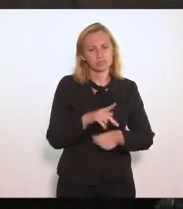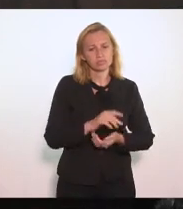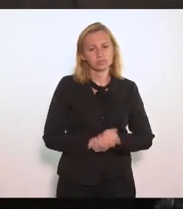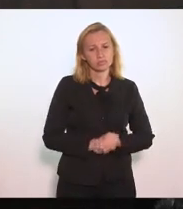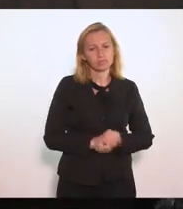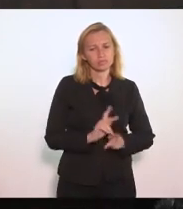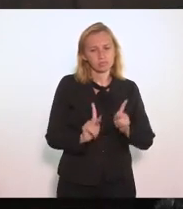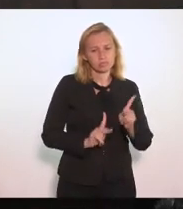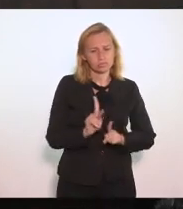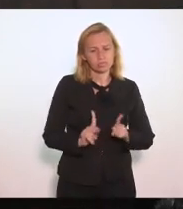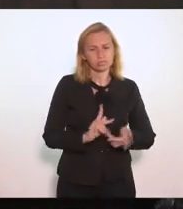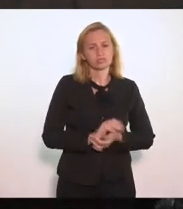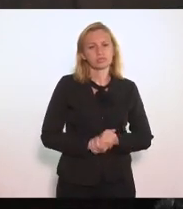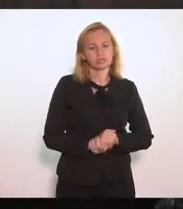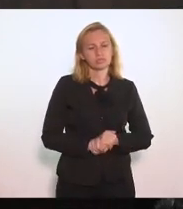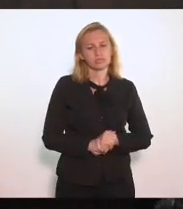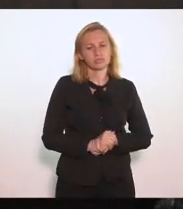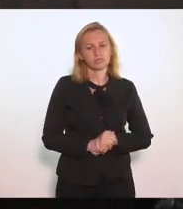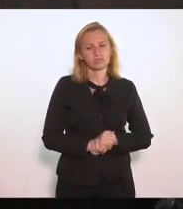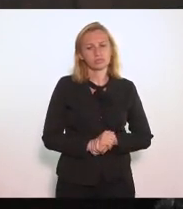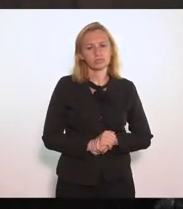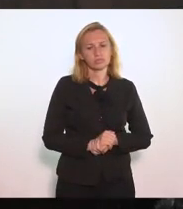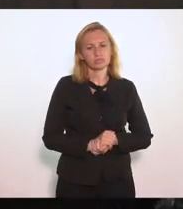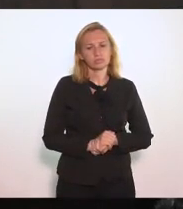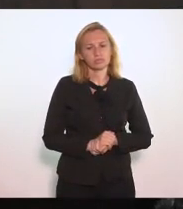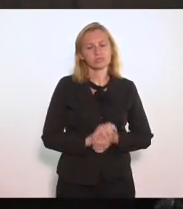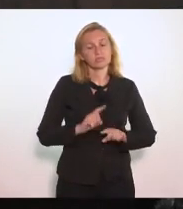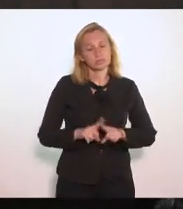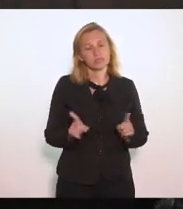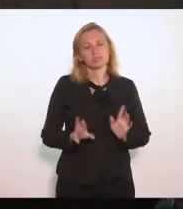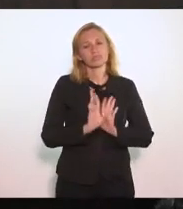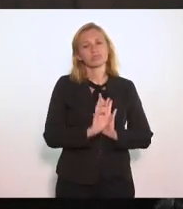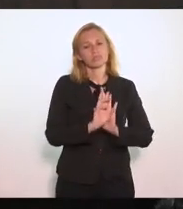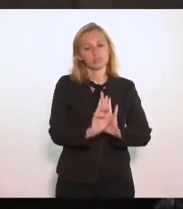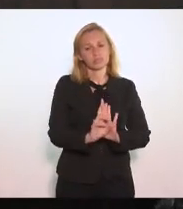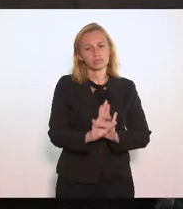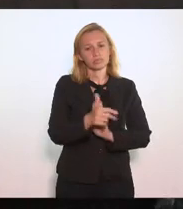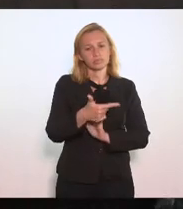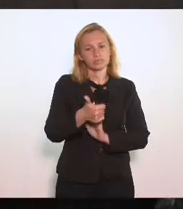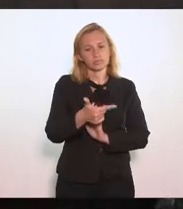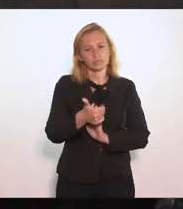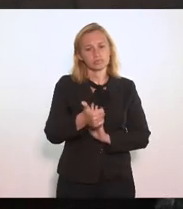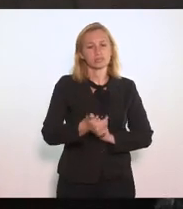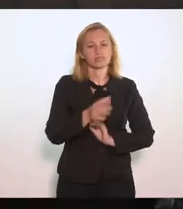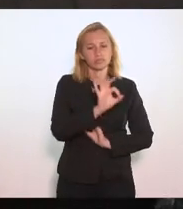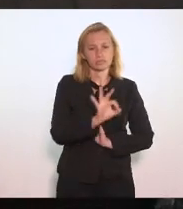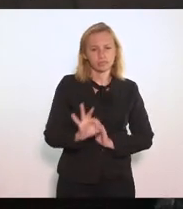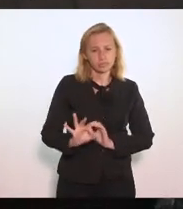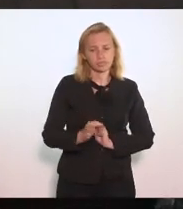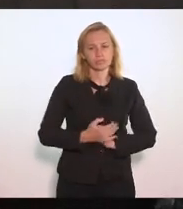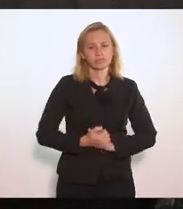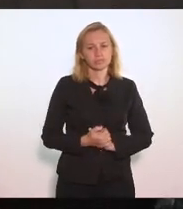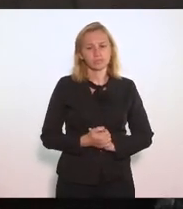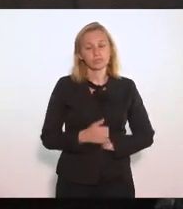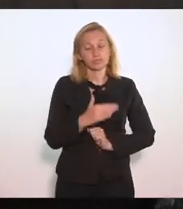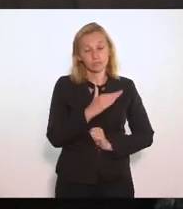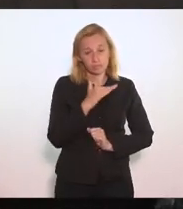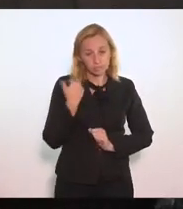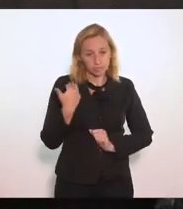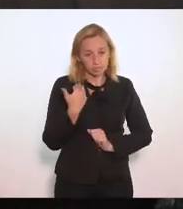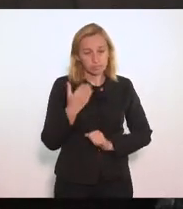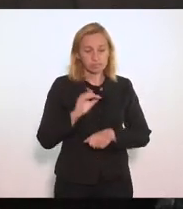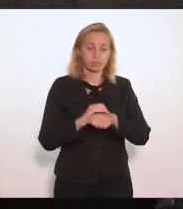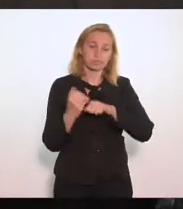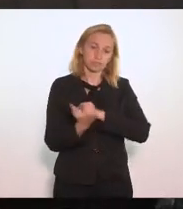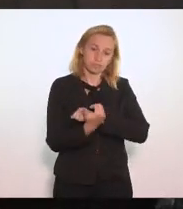Mas Representa 12% Das mortes Por